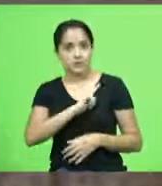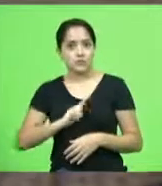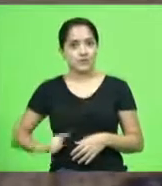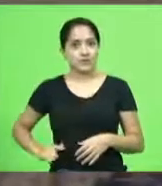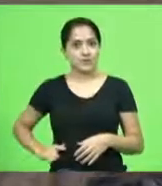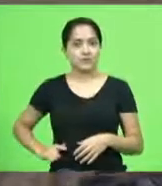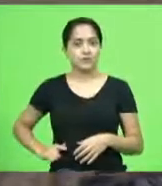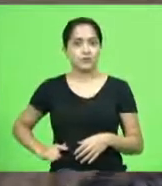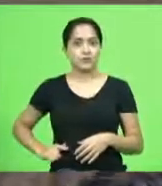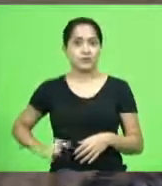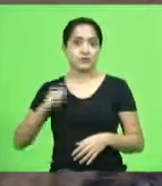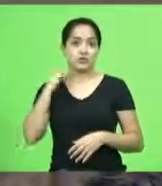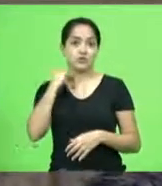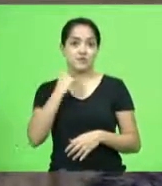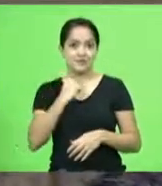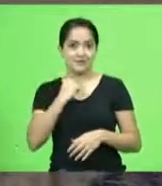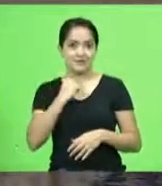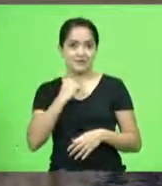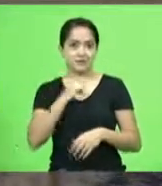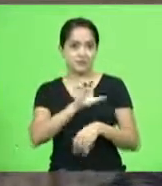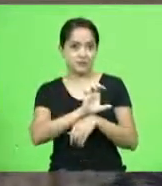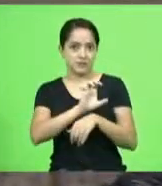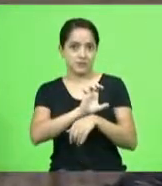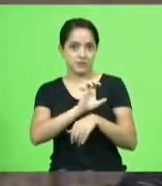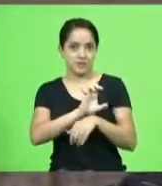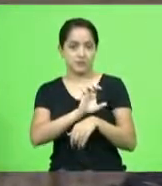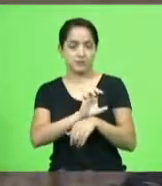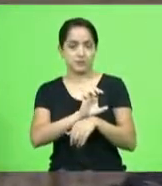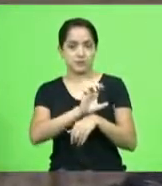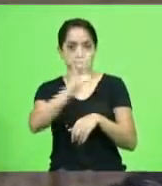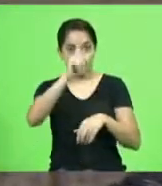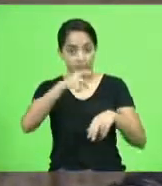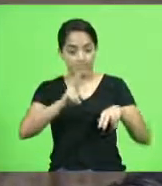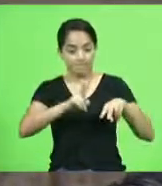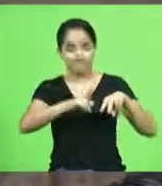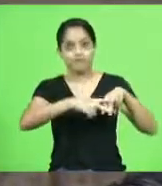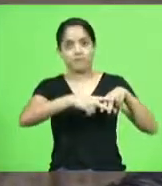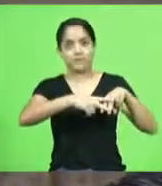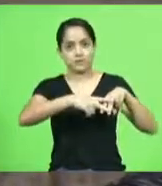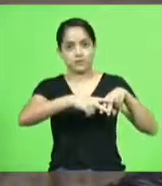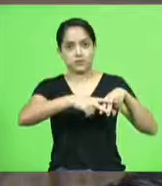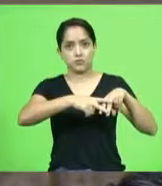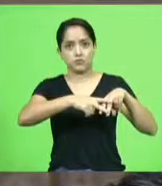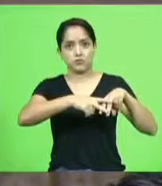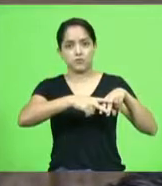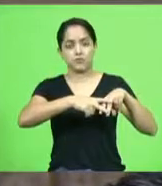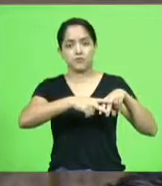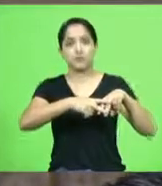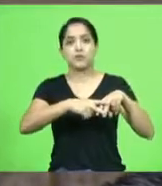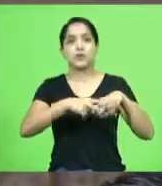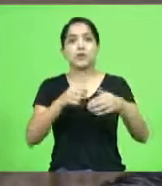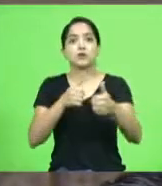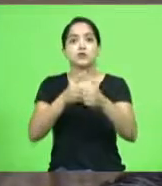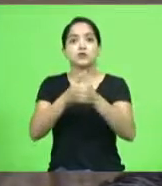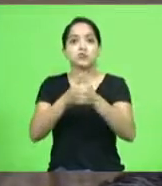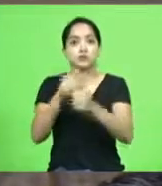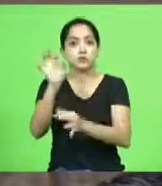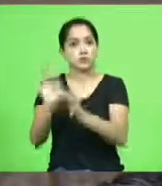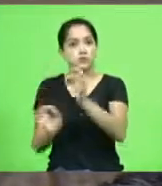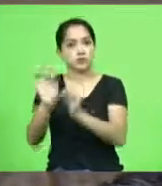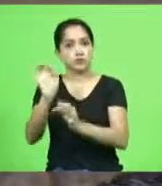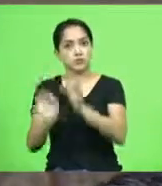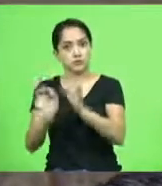que foi preso após condenação em segunda instância e no Tribunal de Justiça